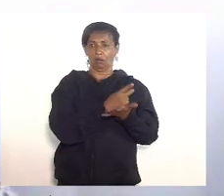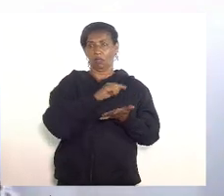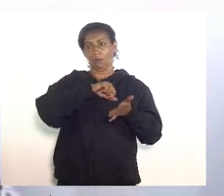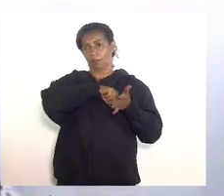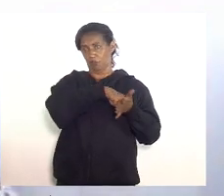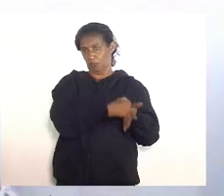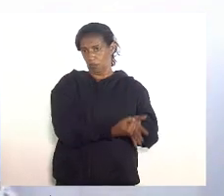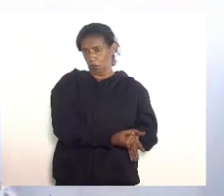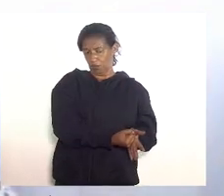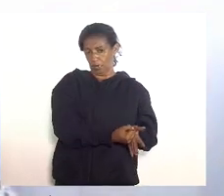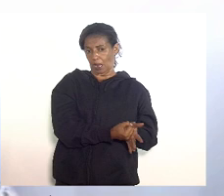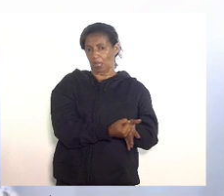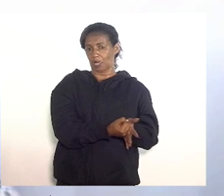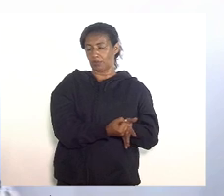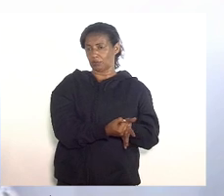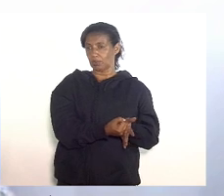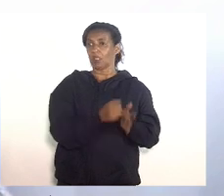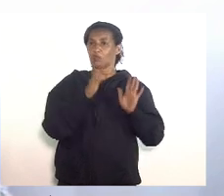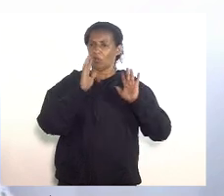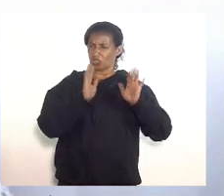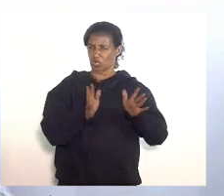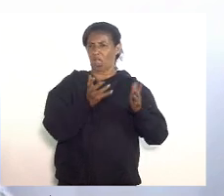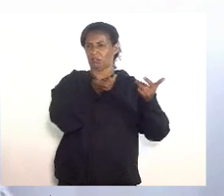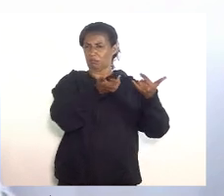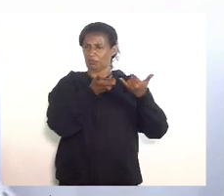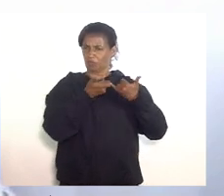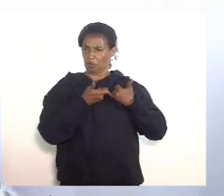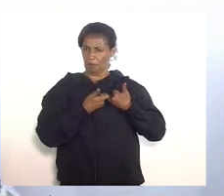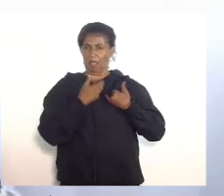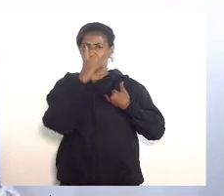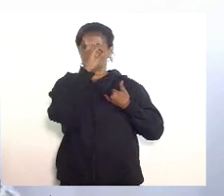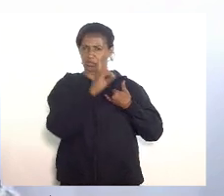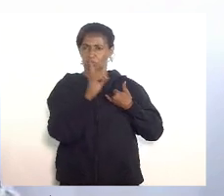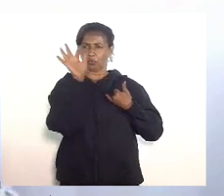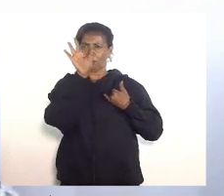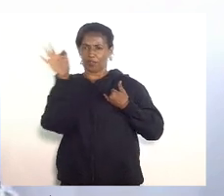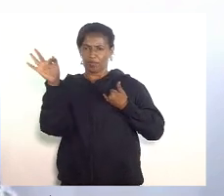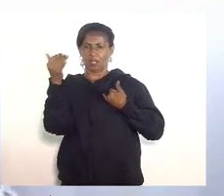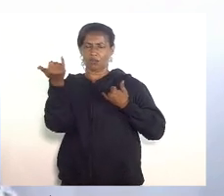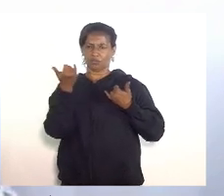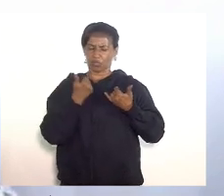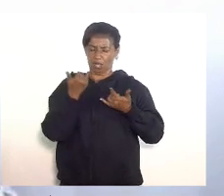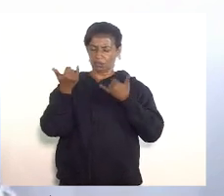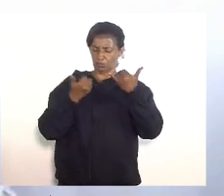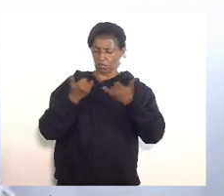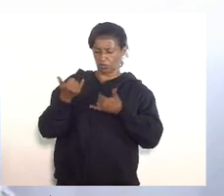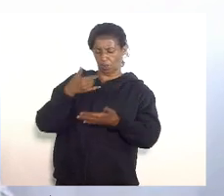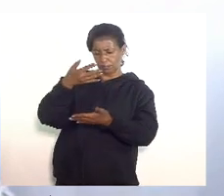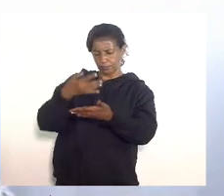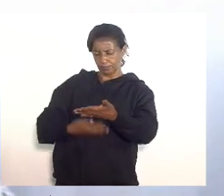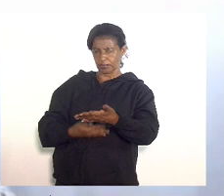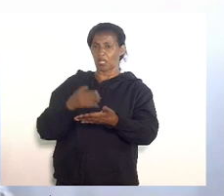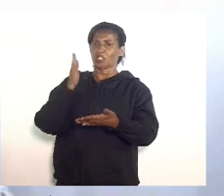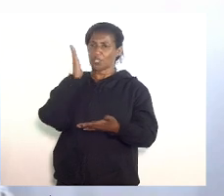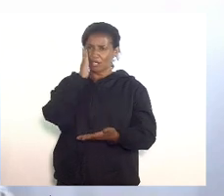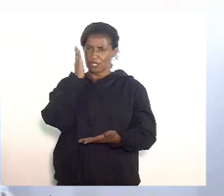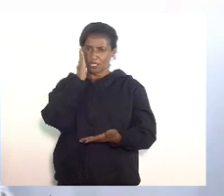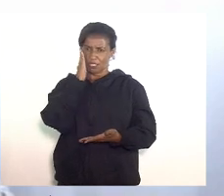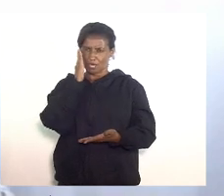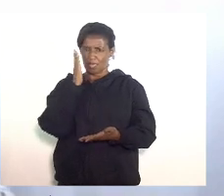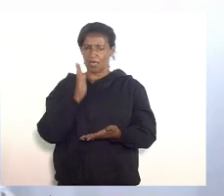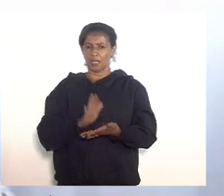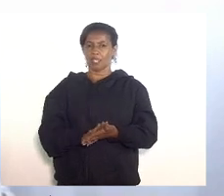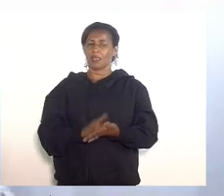corrido individualmente de cada diretor de hospital federal ou desses três institutos quais são os leitos